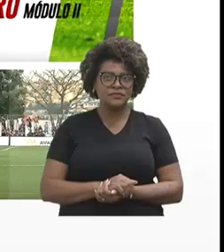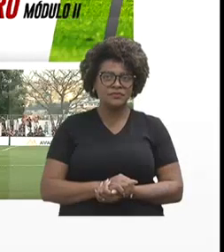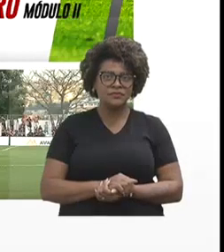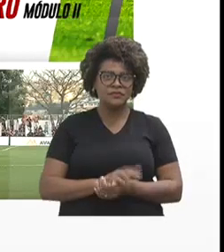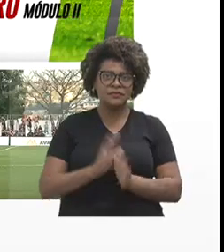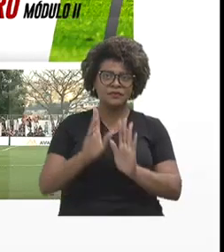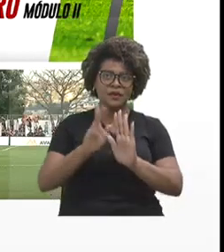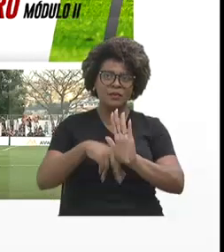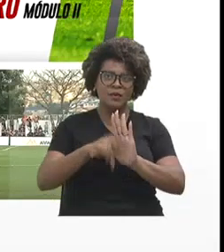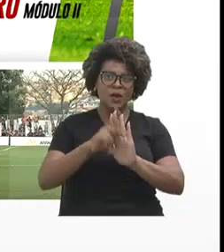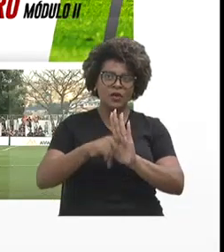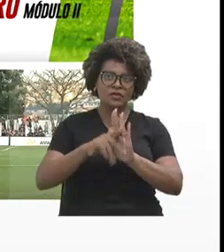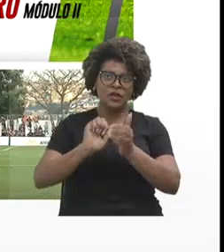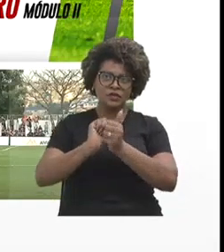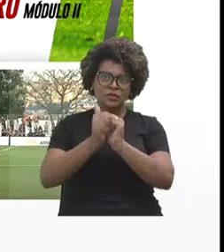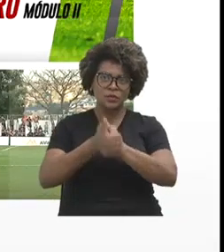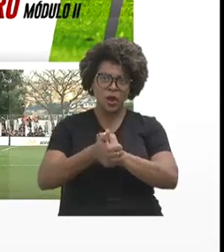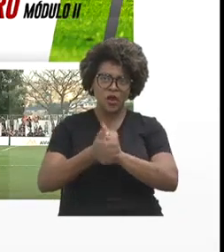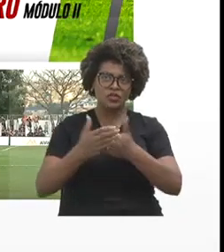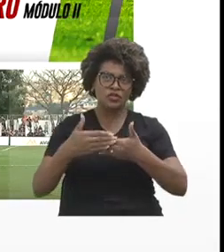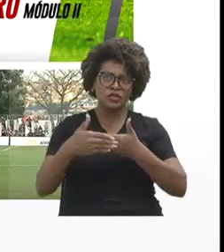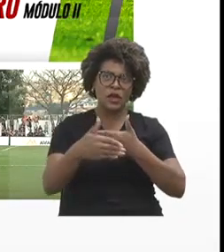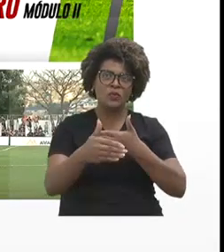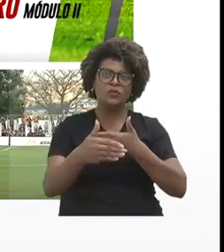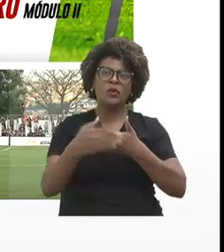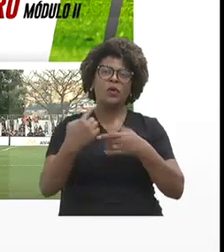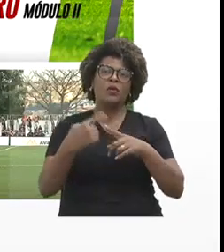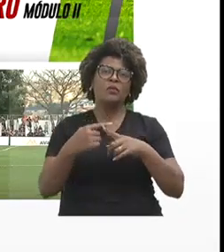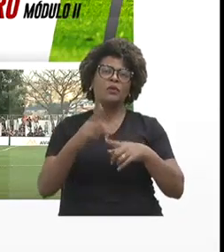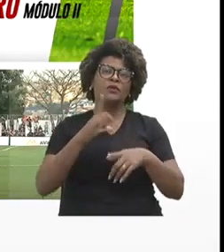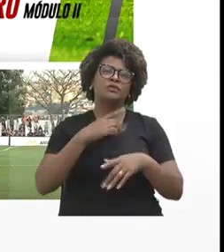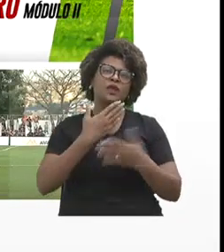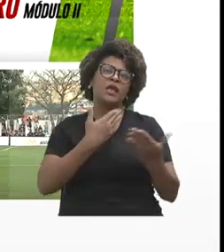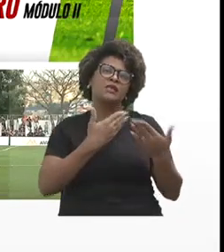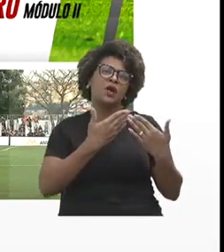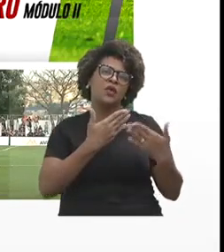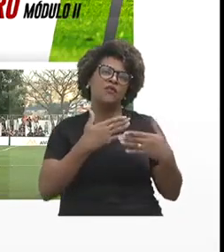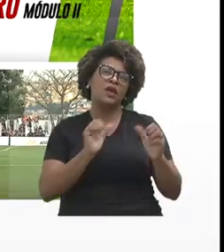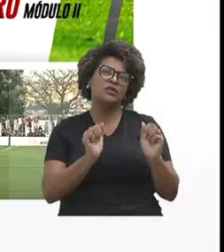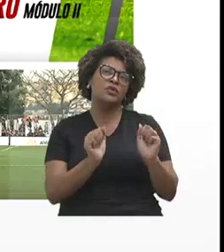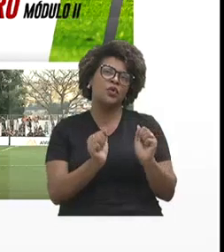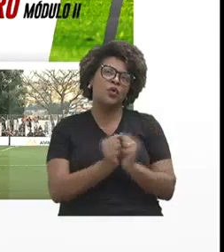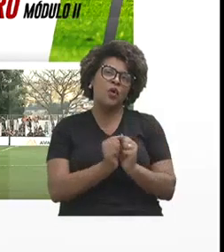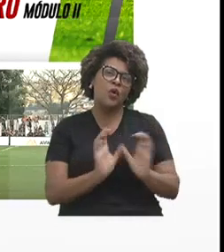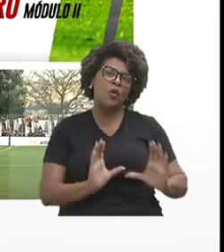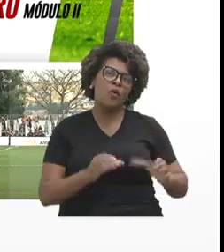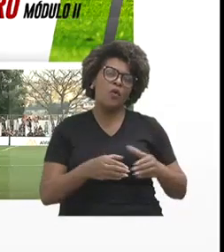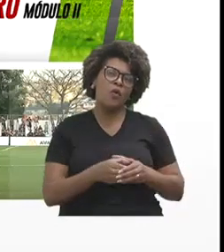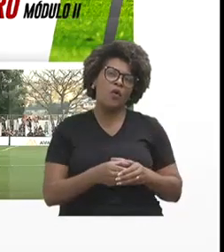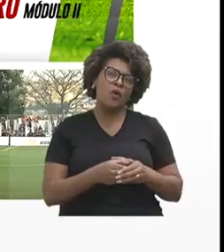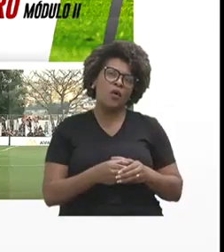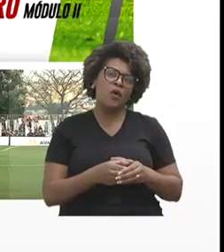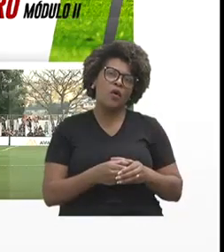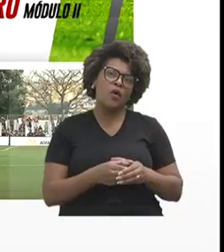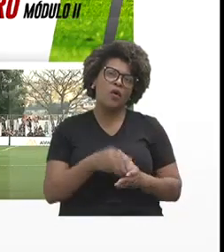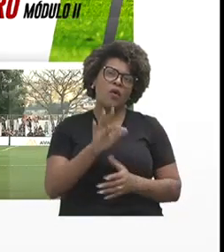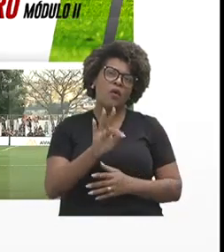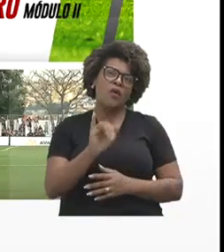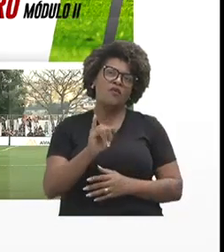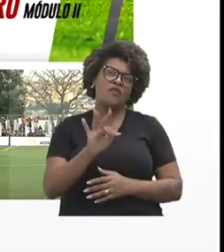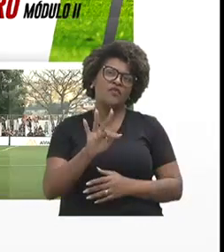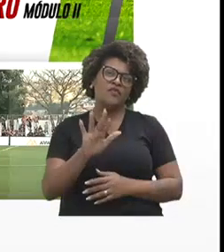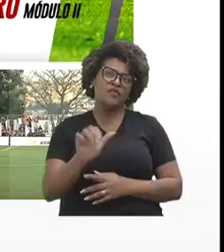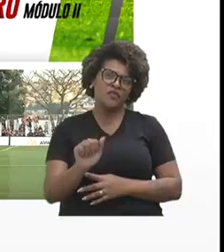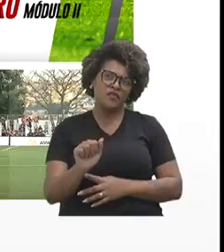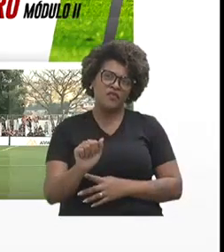Projeto Esportes, a gente inaugurou ele, gente vinha conversando com a Federação Mineira de Futebol quase que desde a chegada